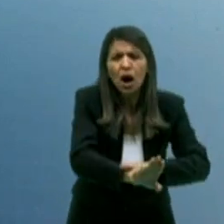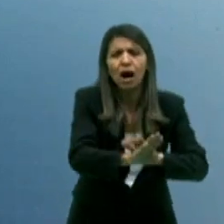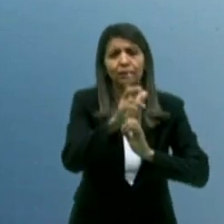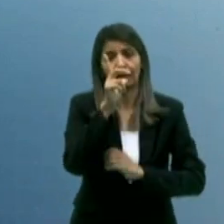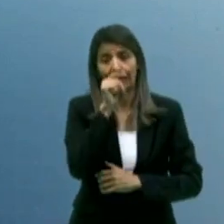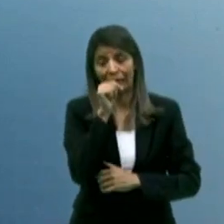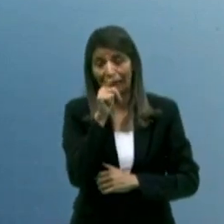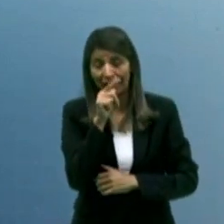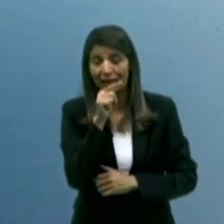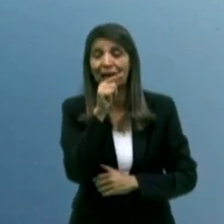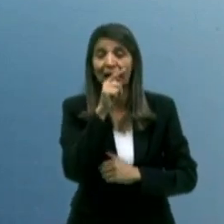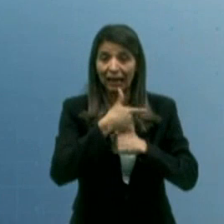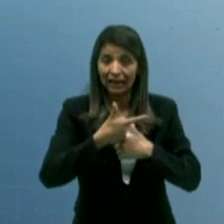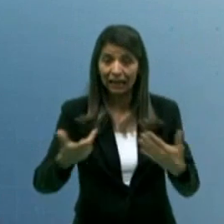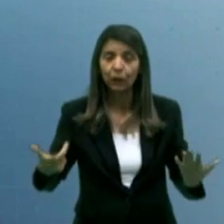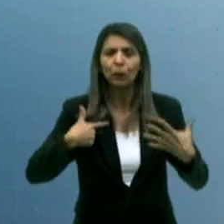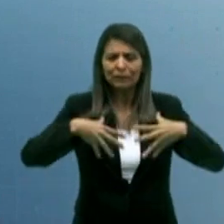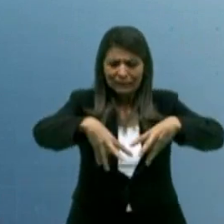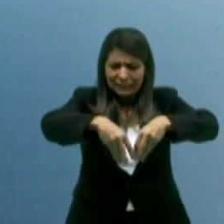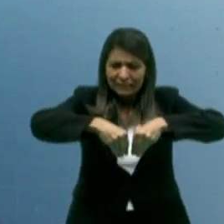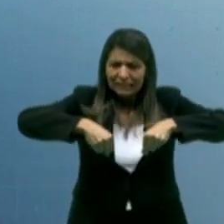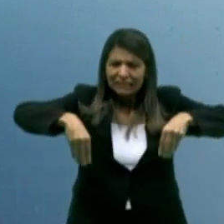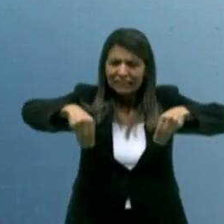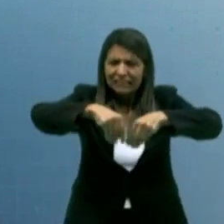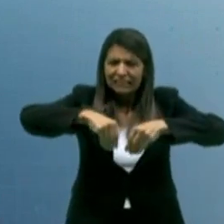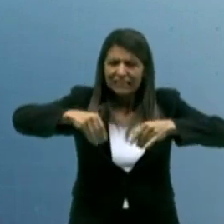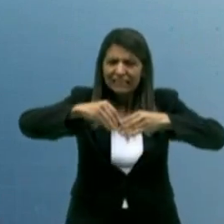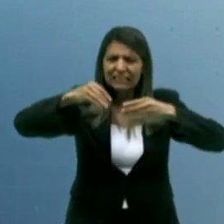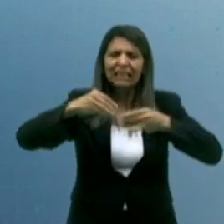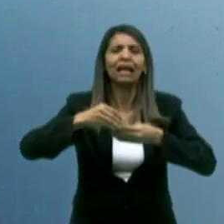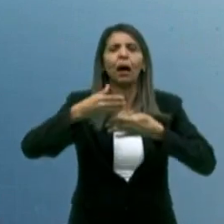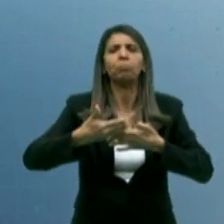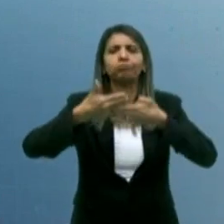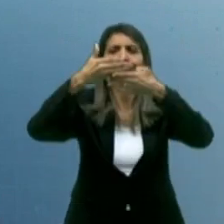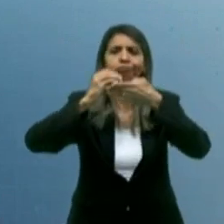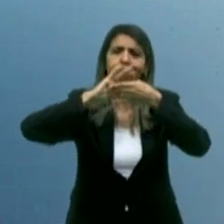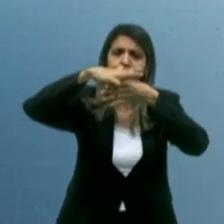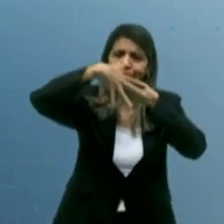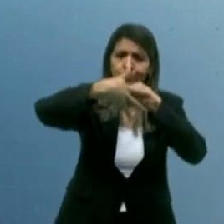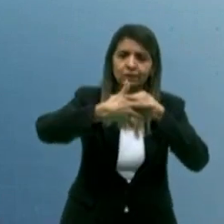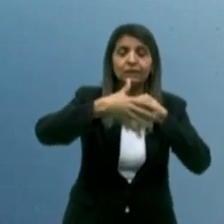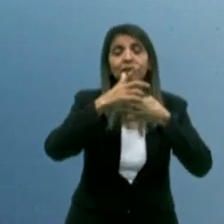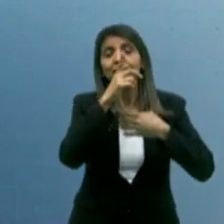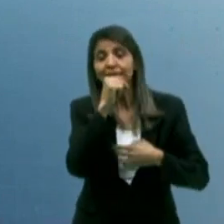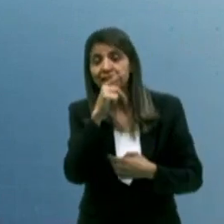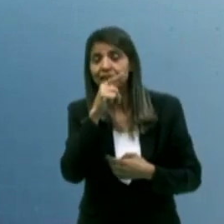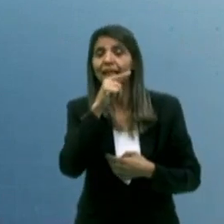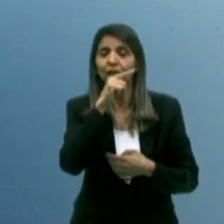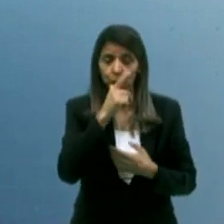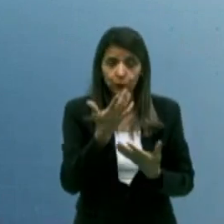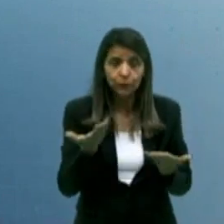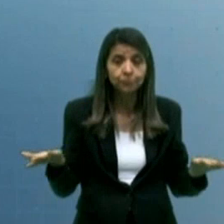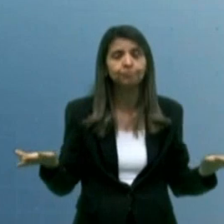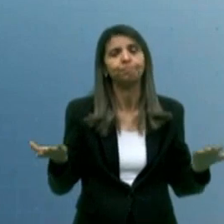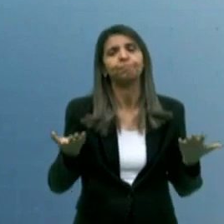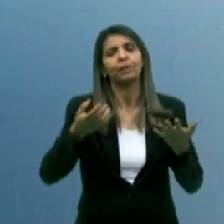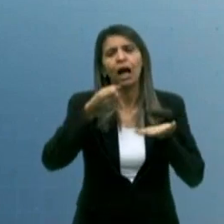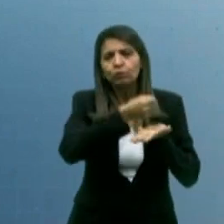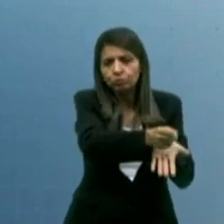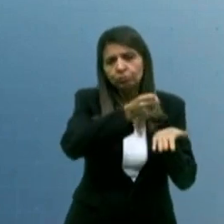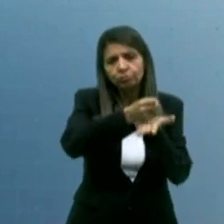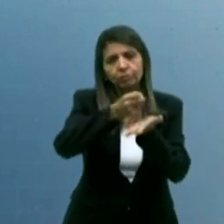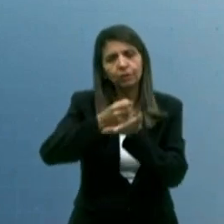subterrâneas e cisternas e pequenos barreiros. Assim vai ajudar o homem do campo,